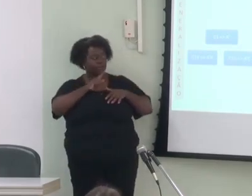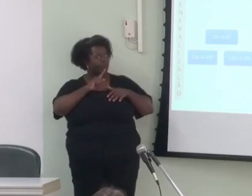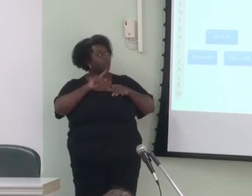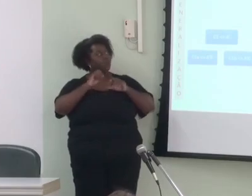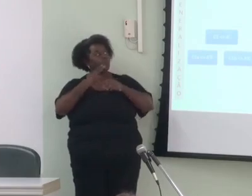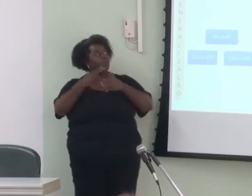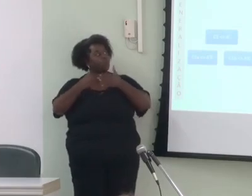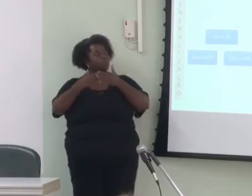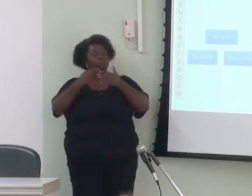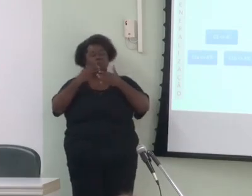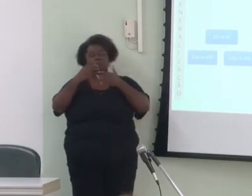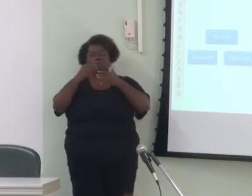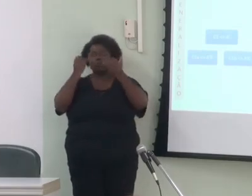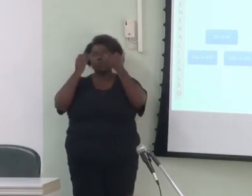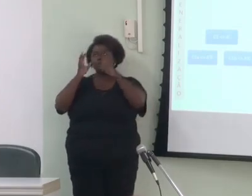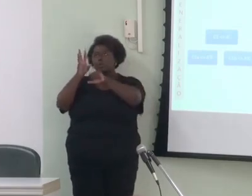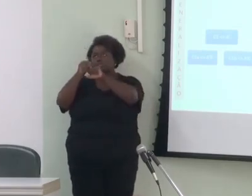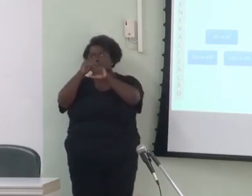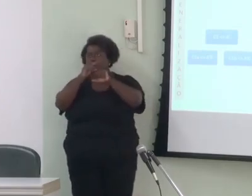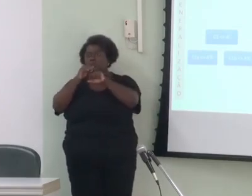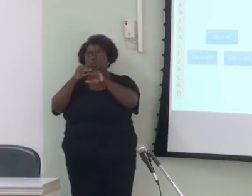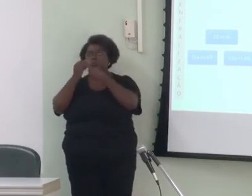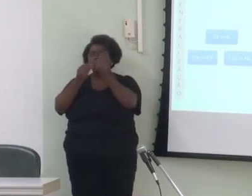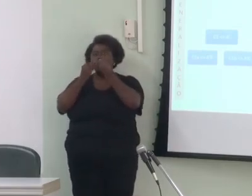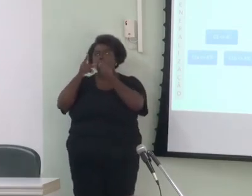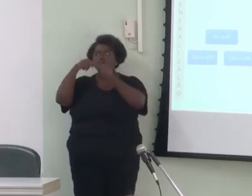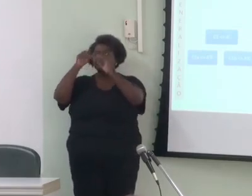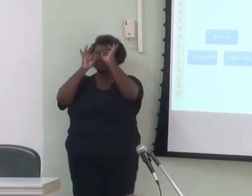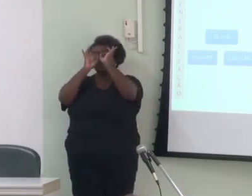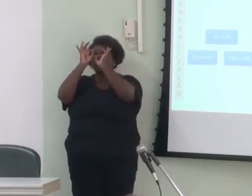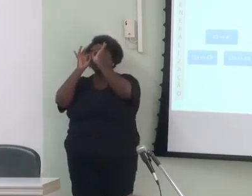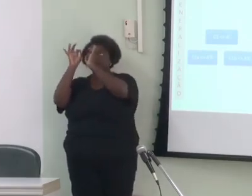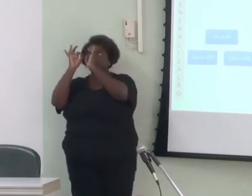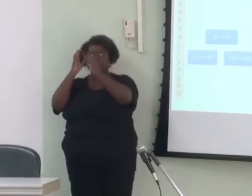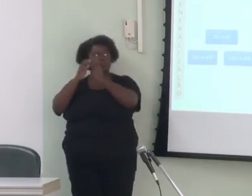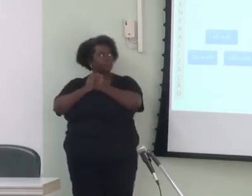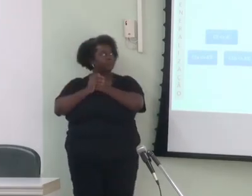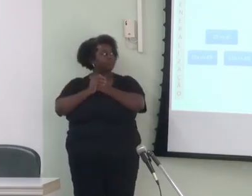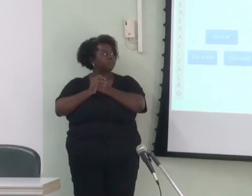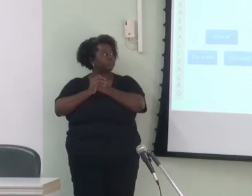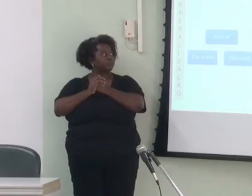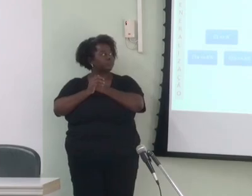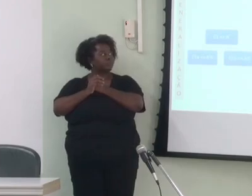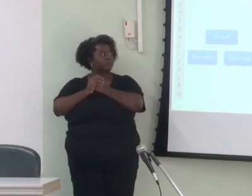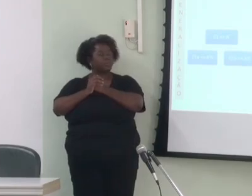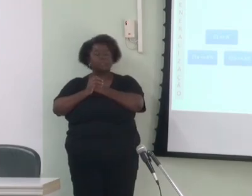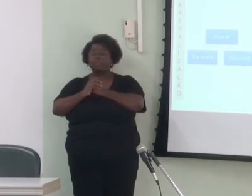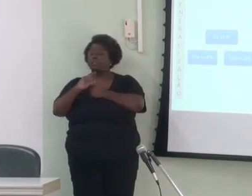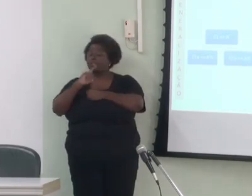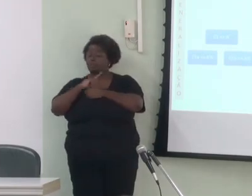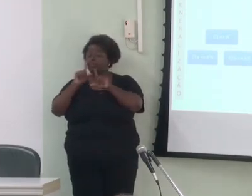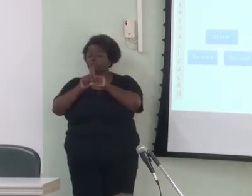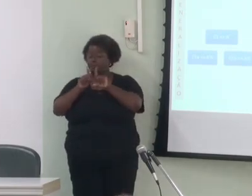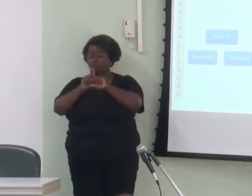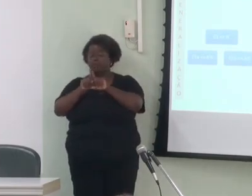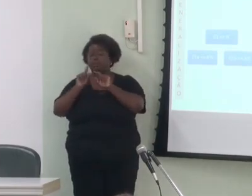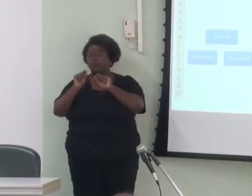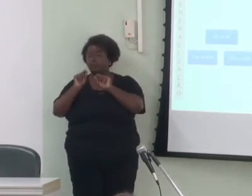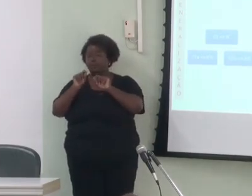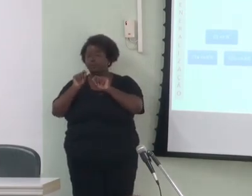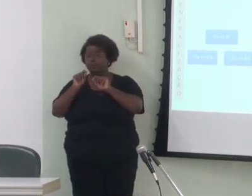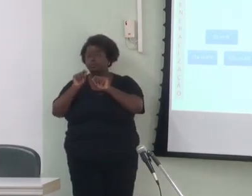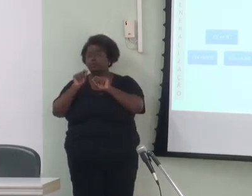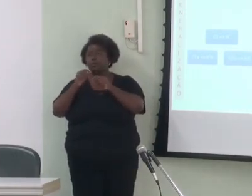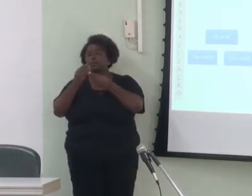conhecimento a qualquer tipo de conhecimento uma questão bem menos concessual nesse contexto então diz